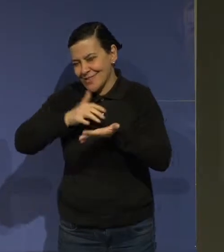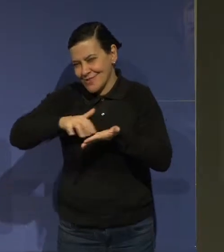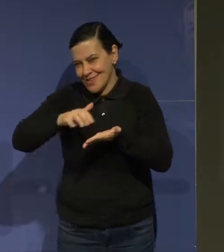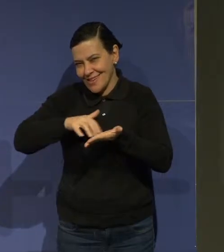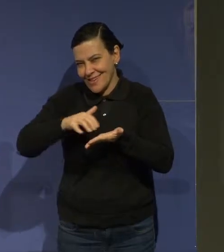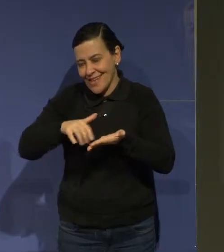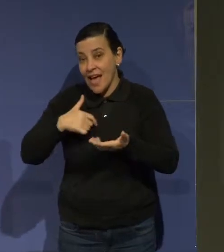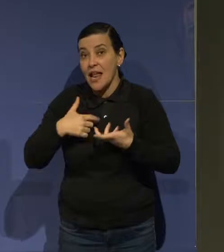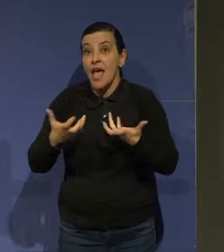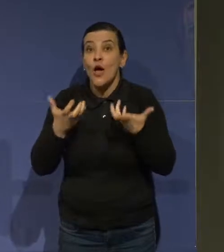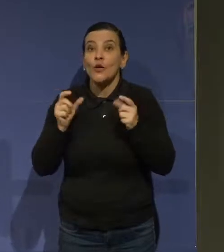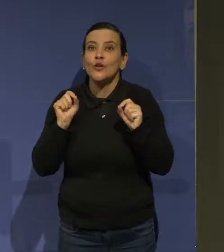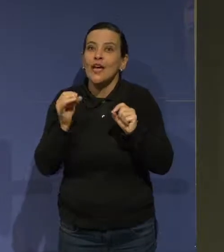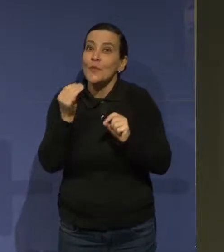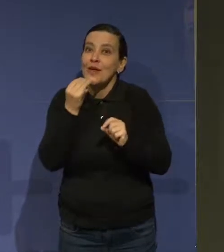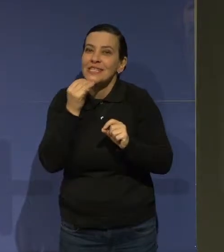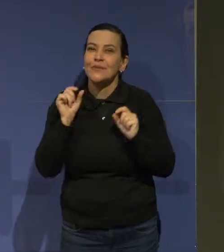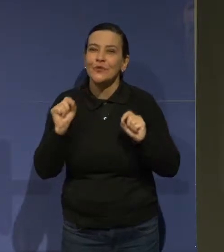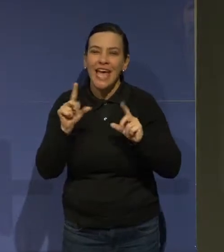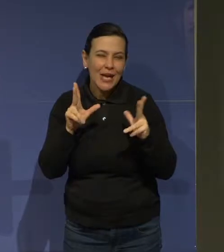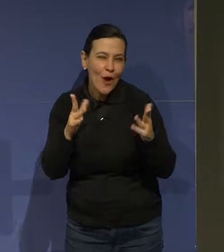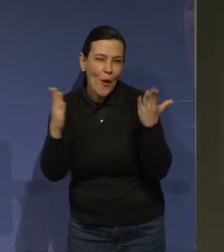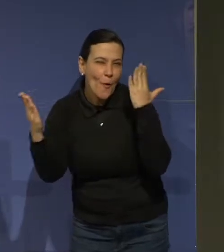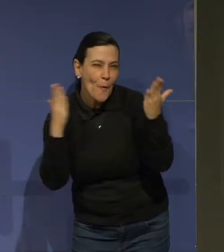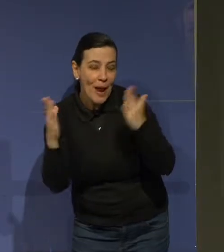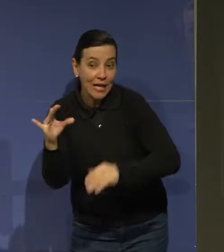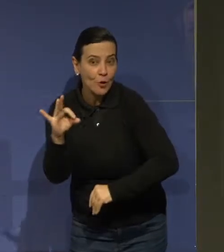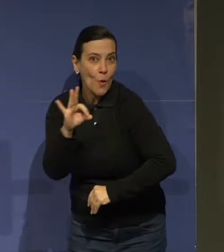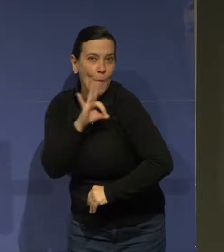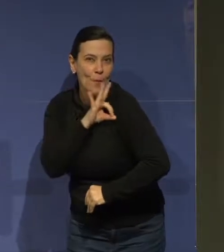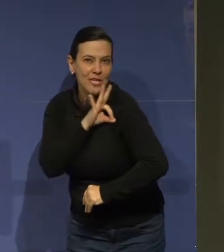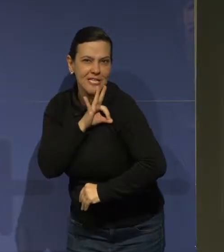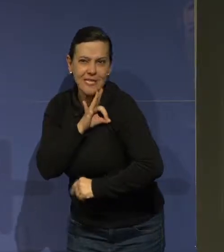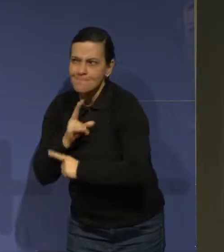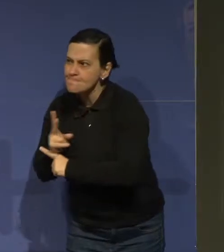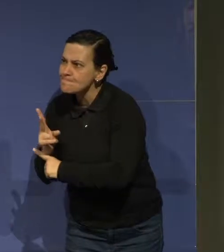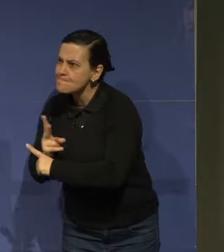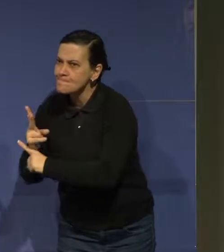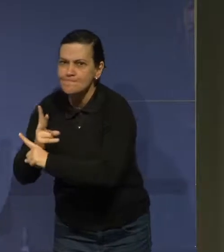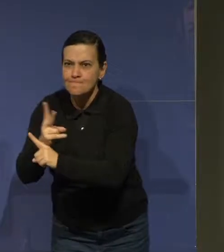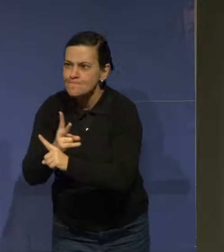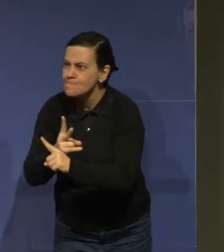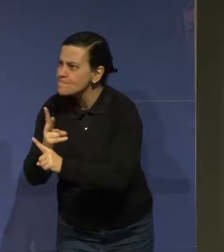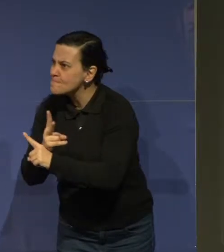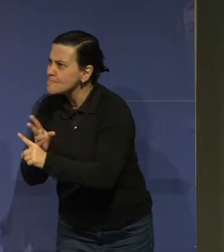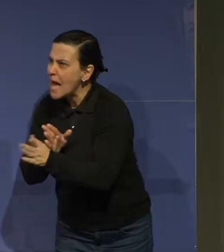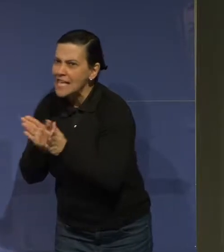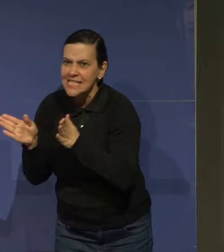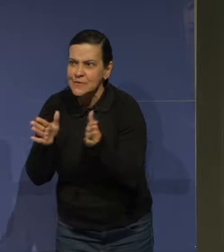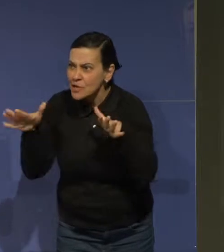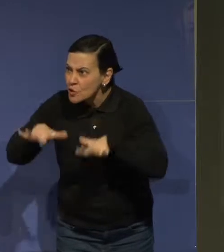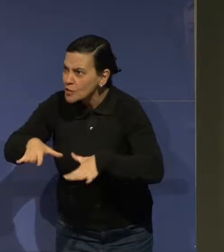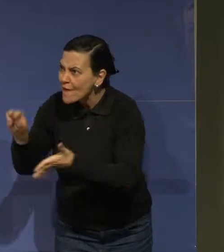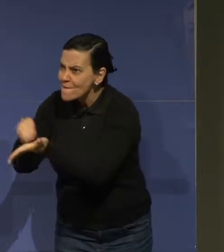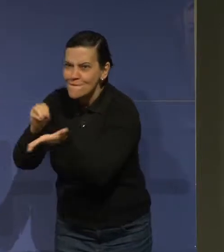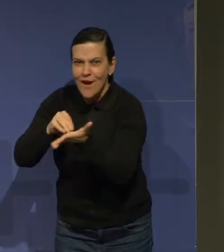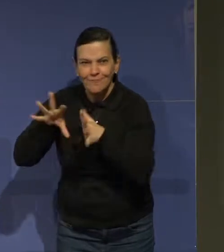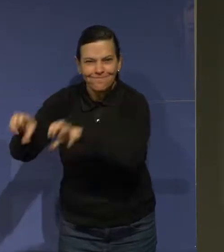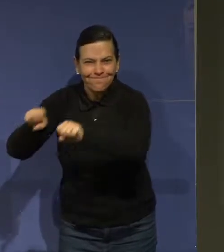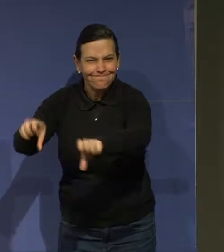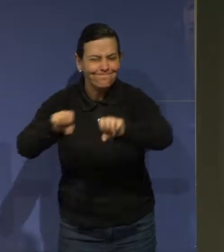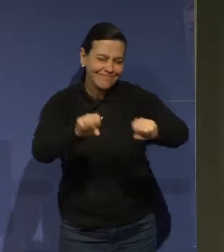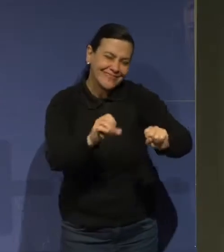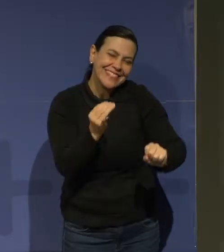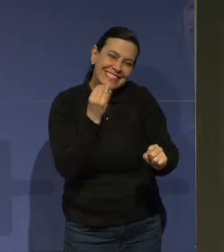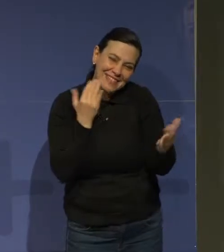o camburão da inclusão. No headset. A inclusão, ainda que a força. Mas um caminho é isso,